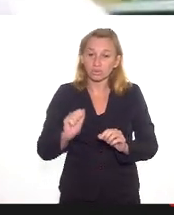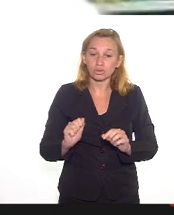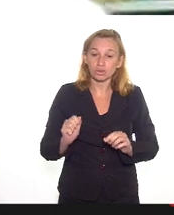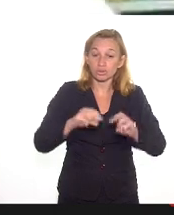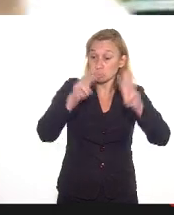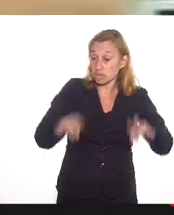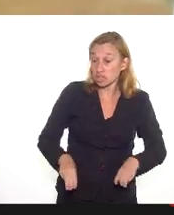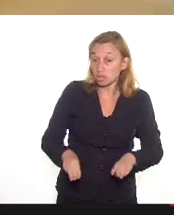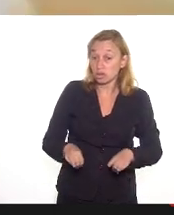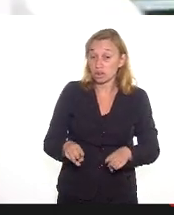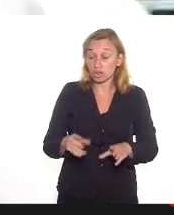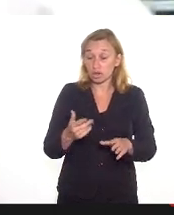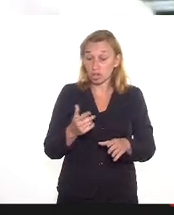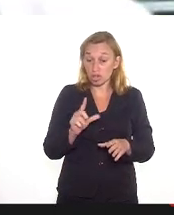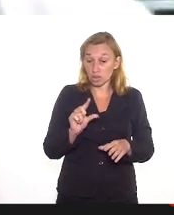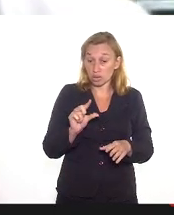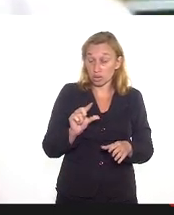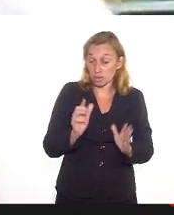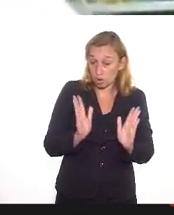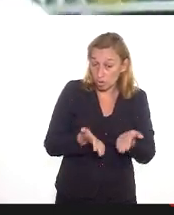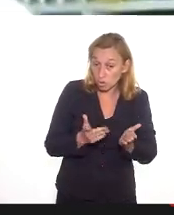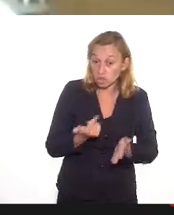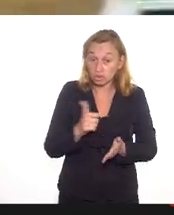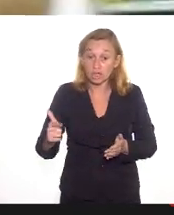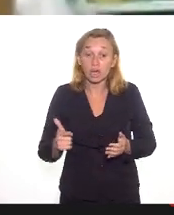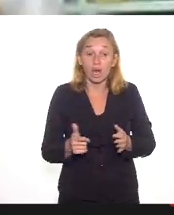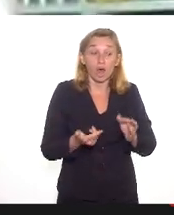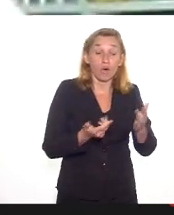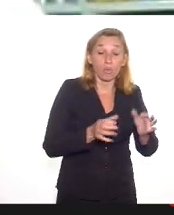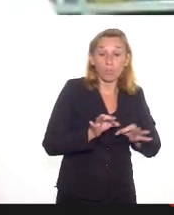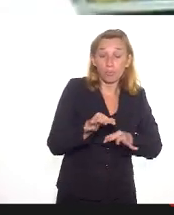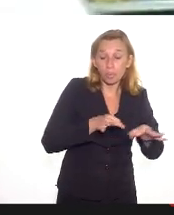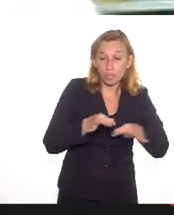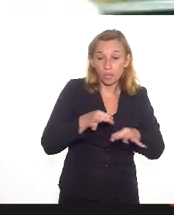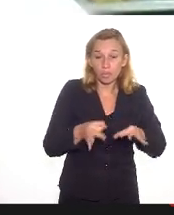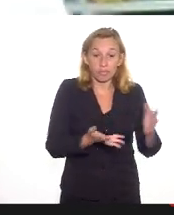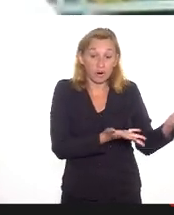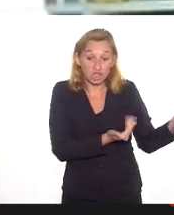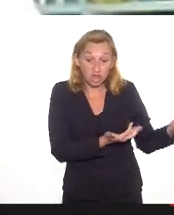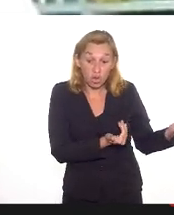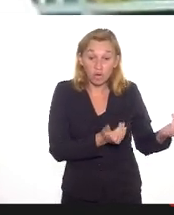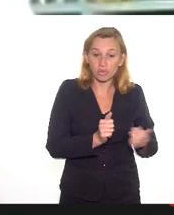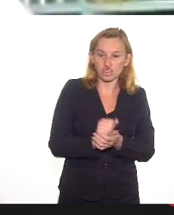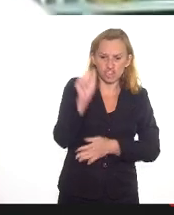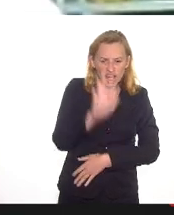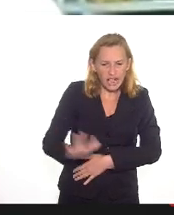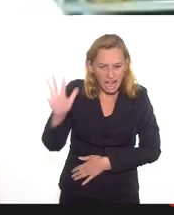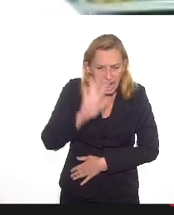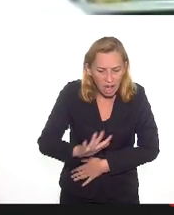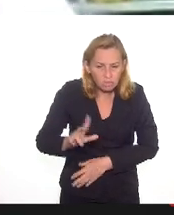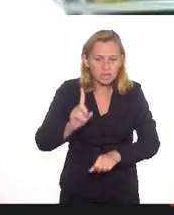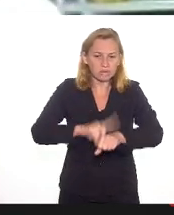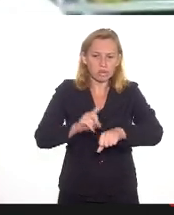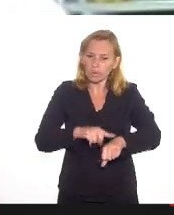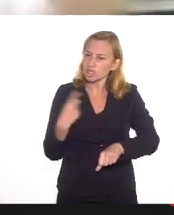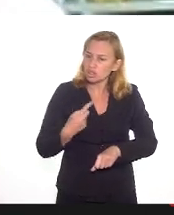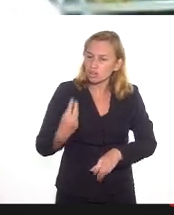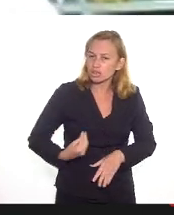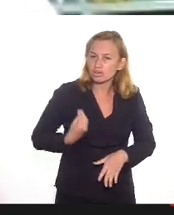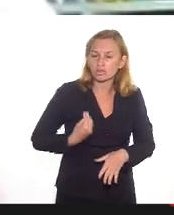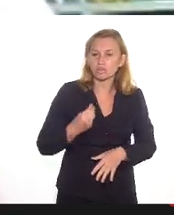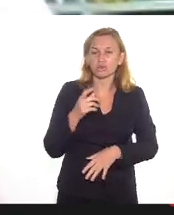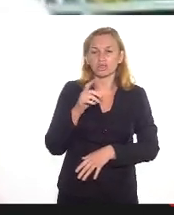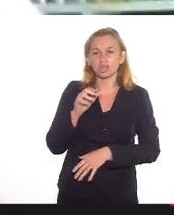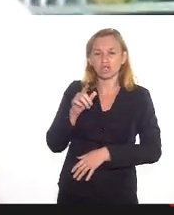não existem, trabalham com projetos para a juventude de uma forma geral. Nesse momento que a gente tem o genocídio da